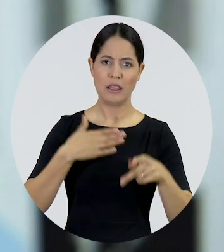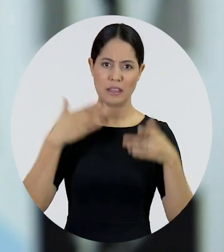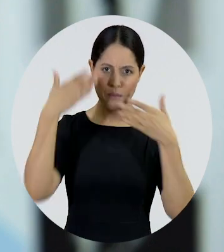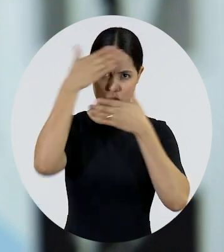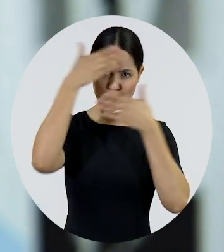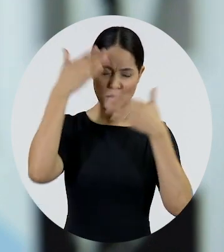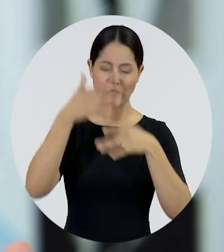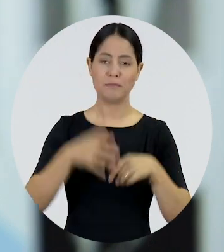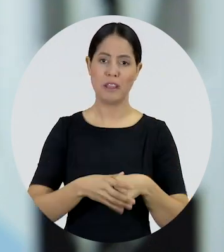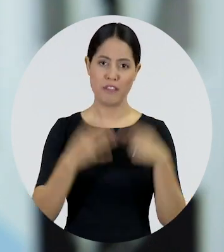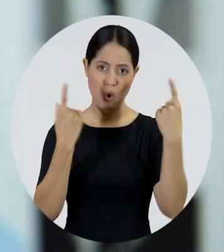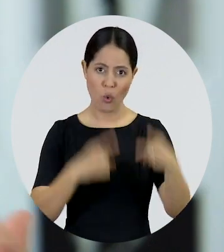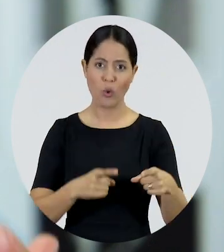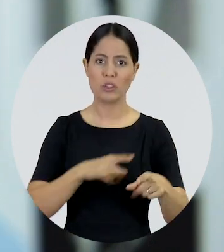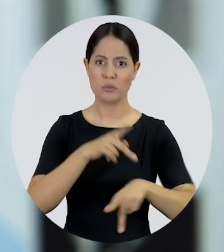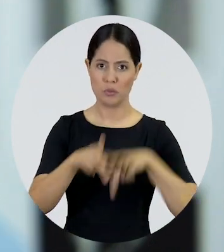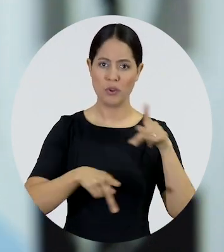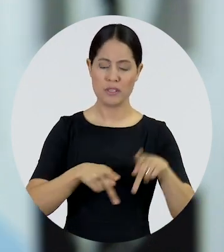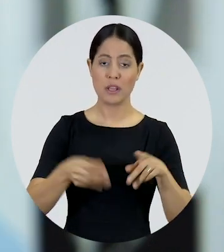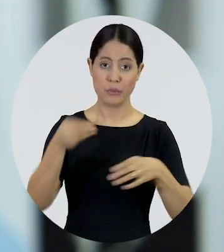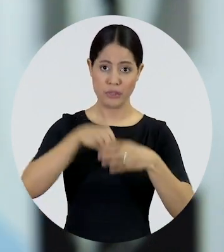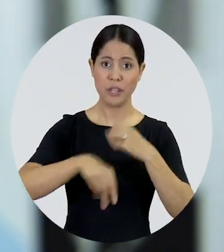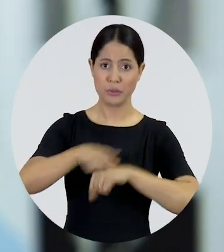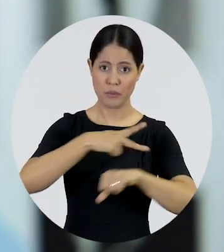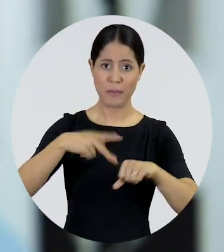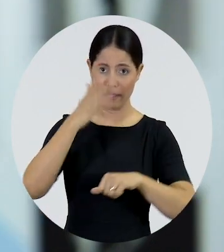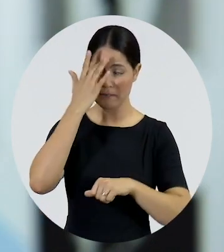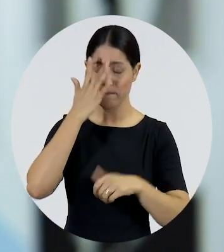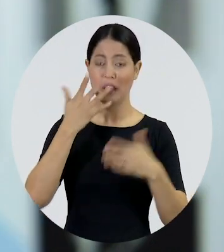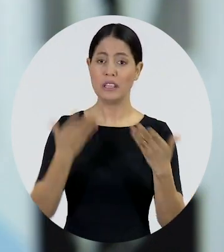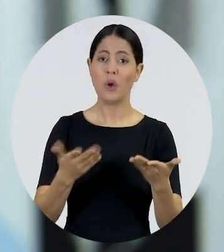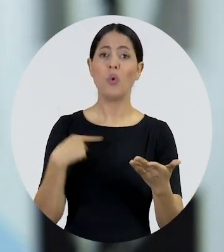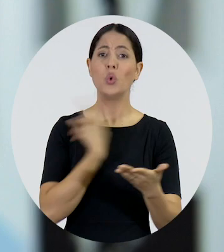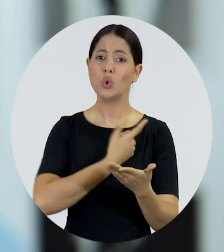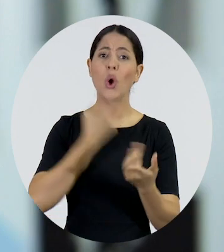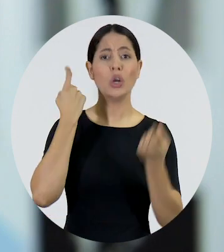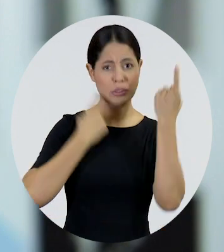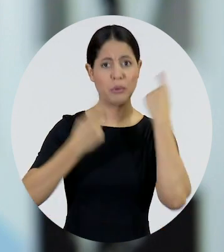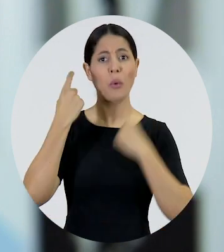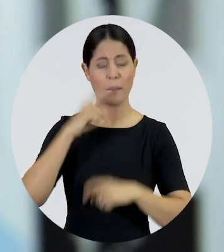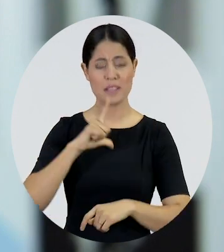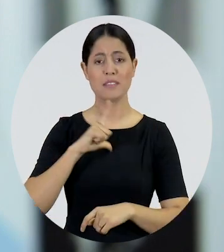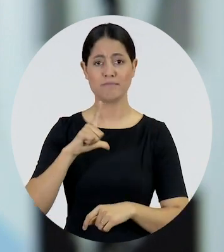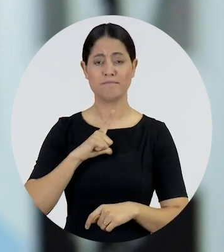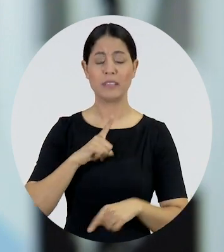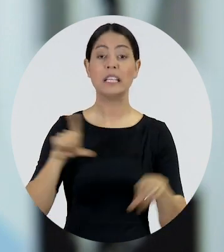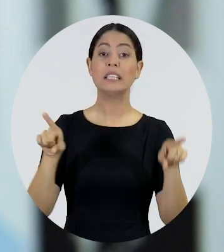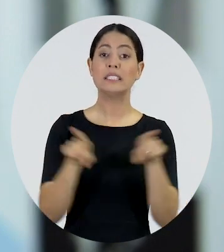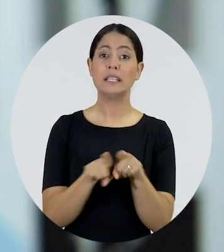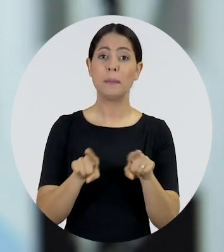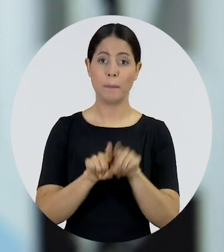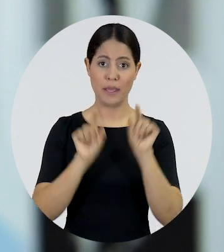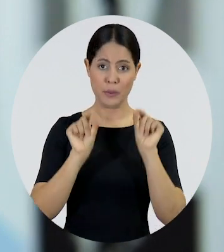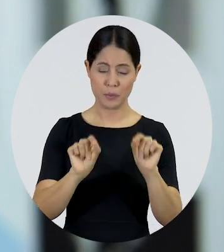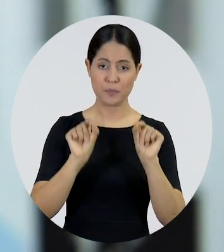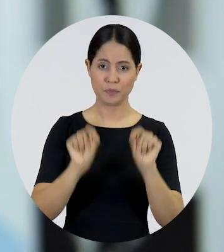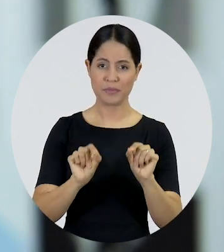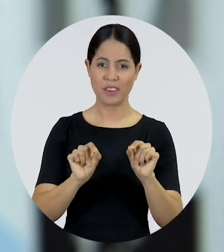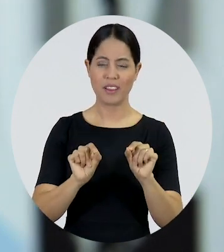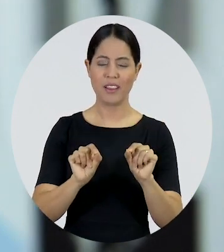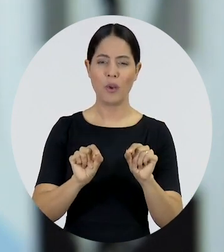Então, estamos vendo de diversos lugares aqui no Brasil também tendências muito preocupantes de questionamento